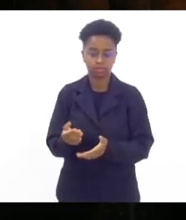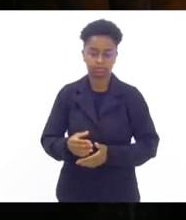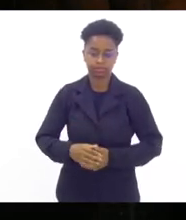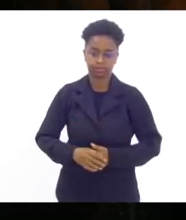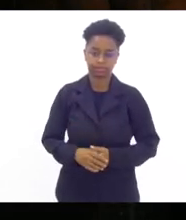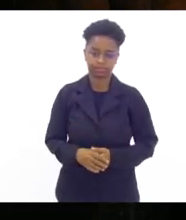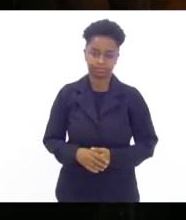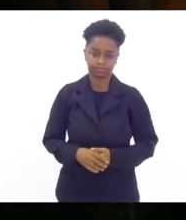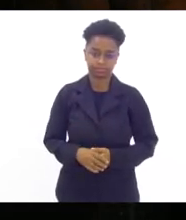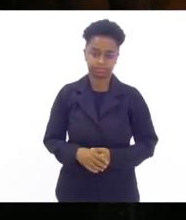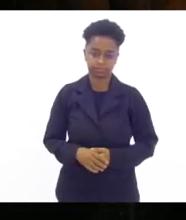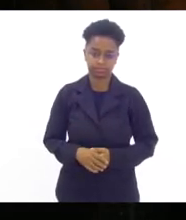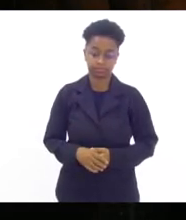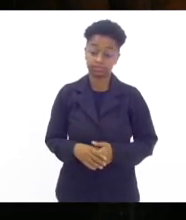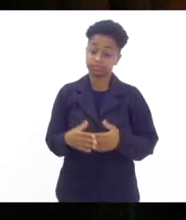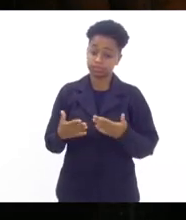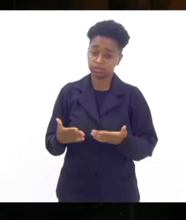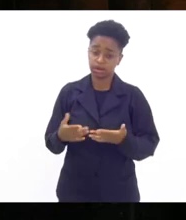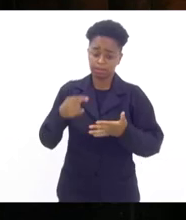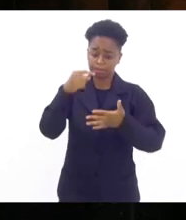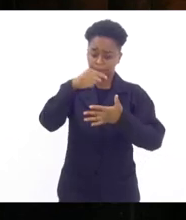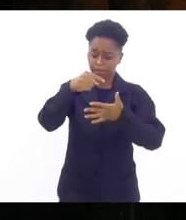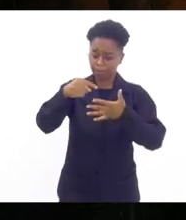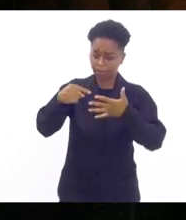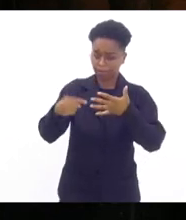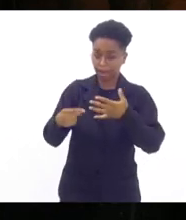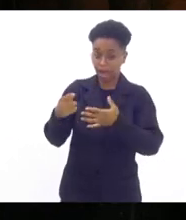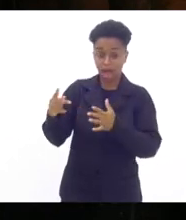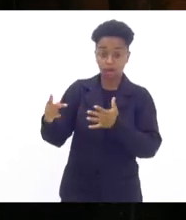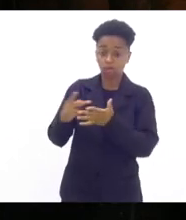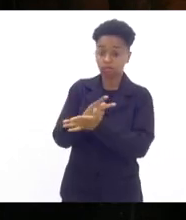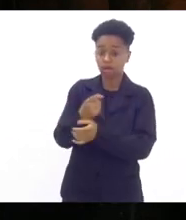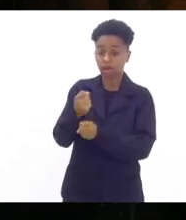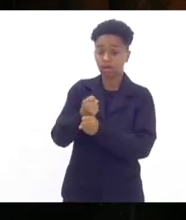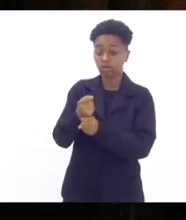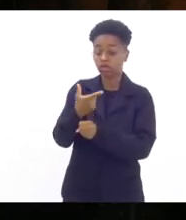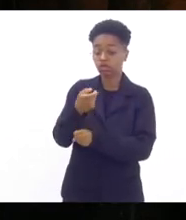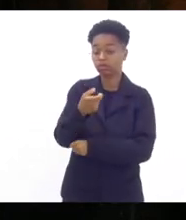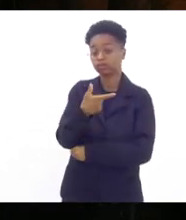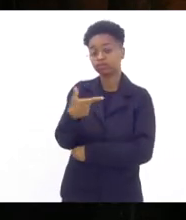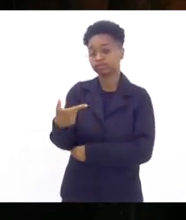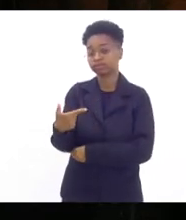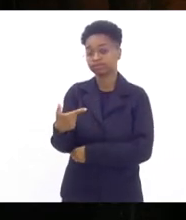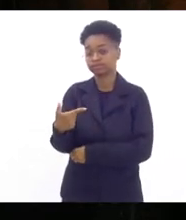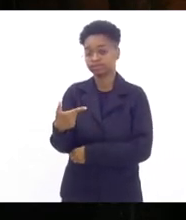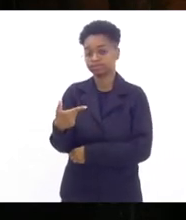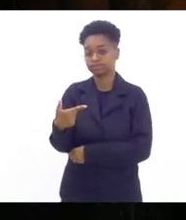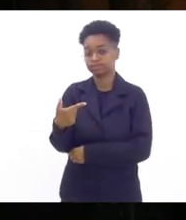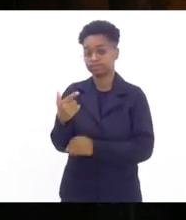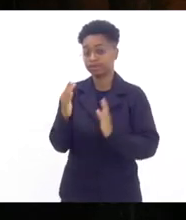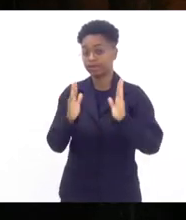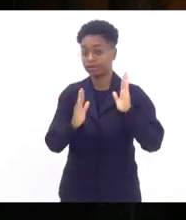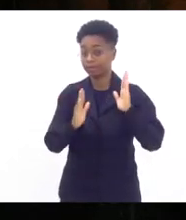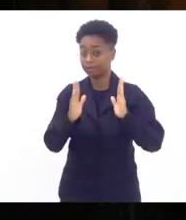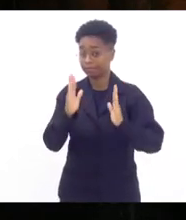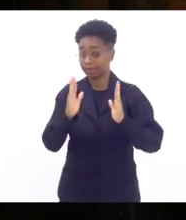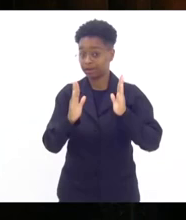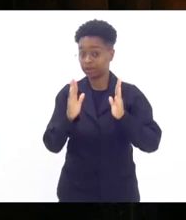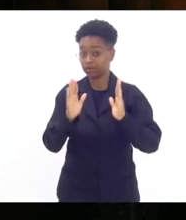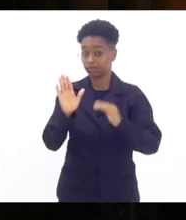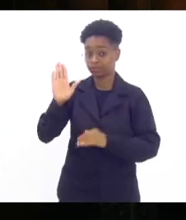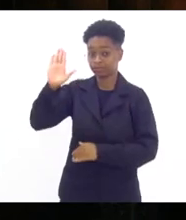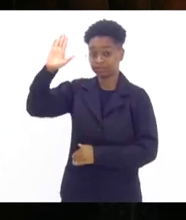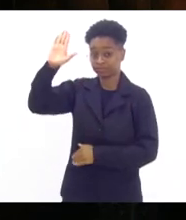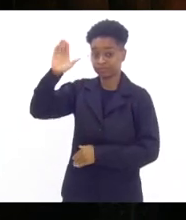isto tudo aconteceu no ano de 22 período eleitoral